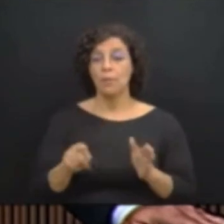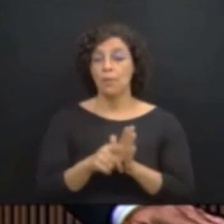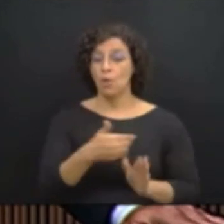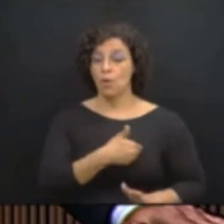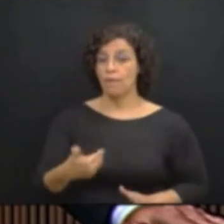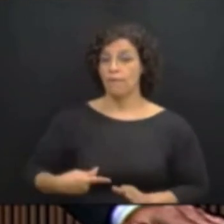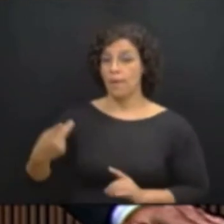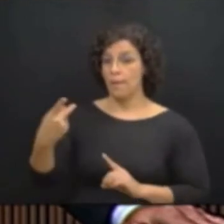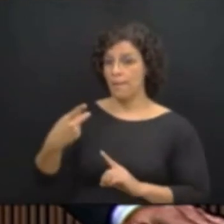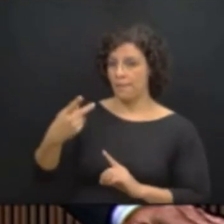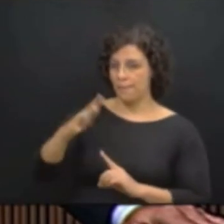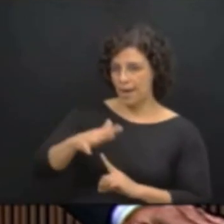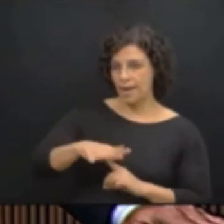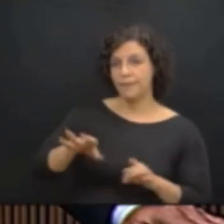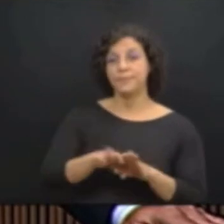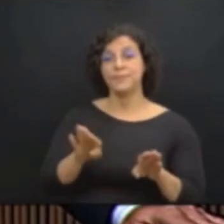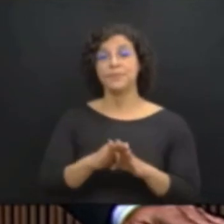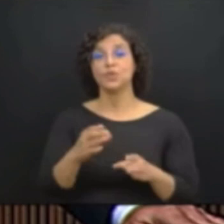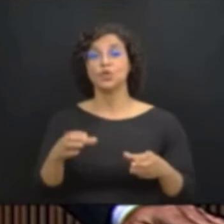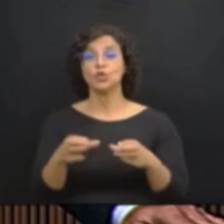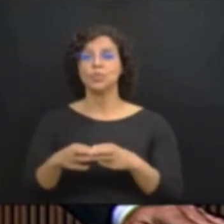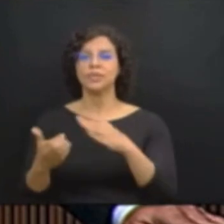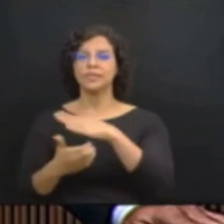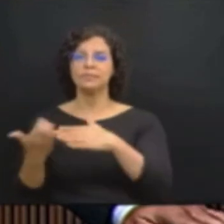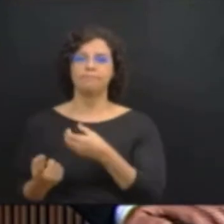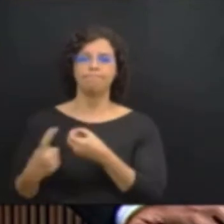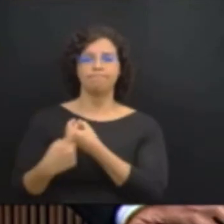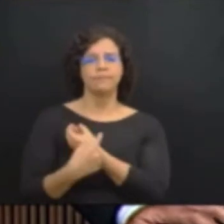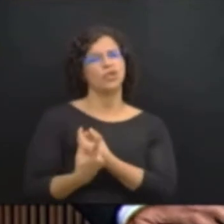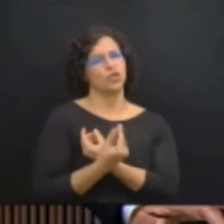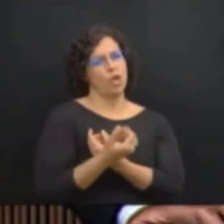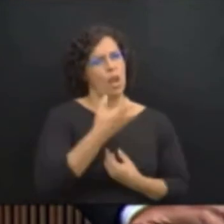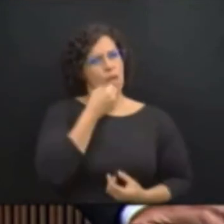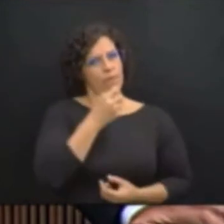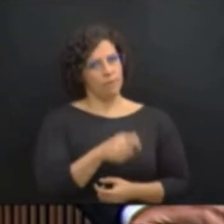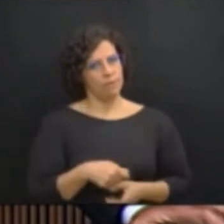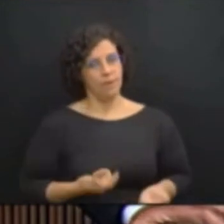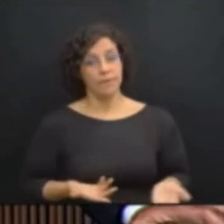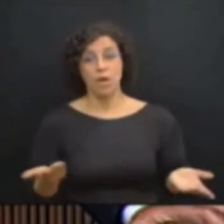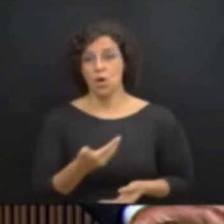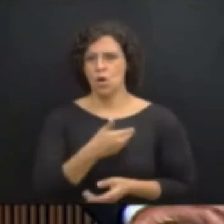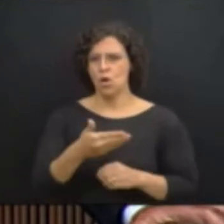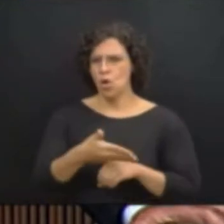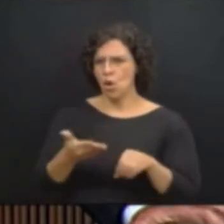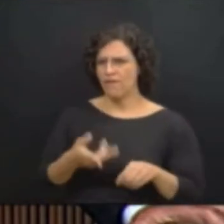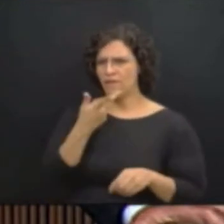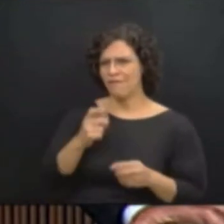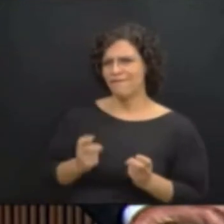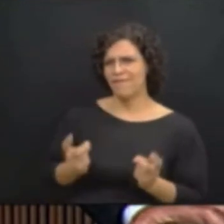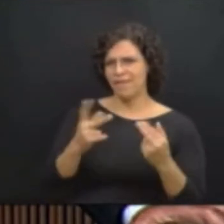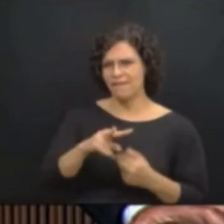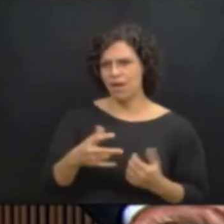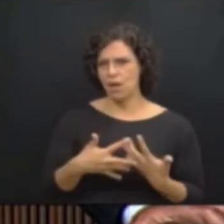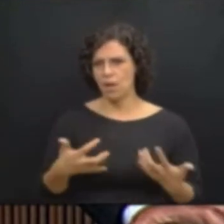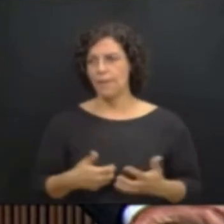do Estado e para os seus acionistas, presidente, muito dinheiro. E agora o governo quer vender a Coppel.